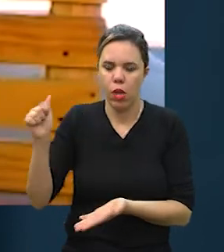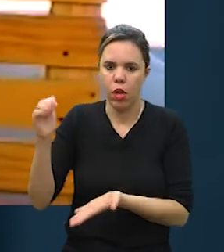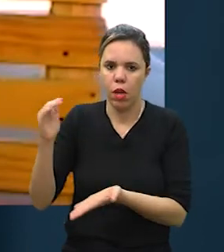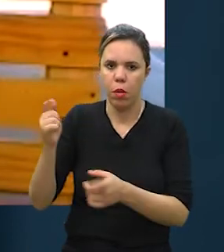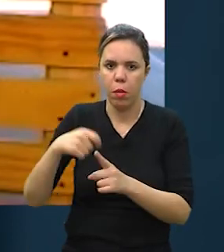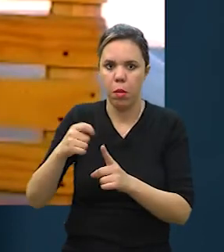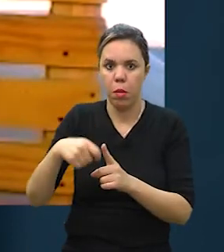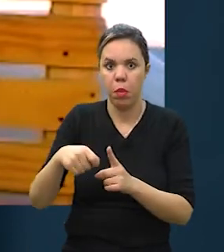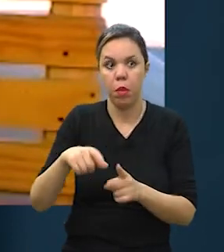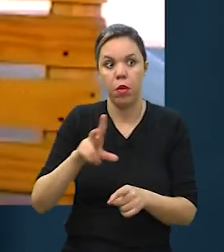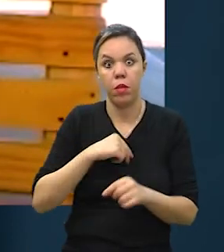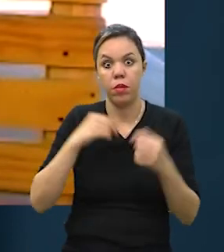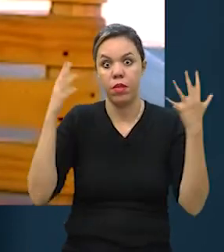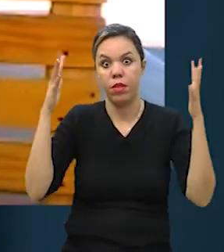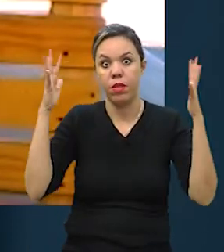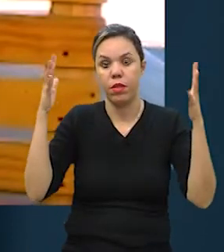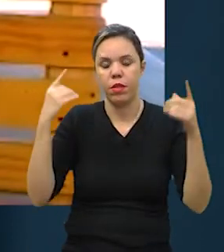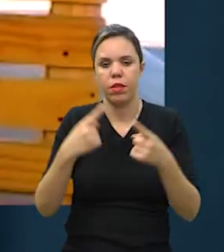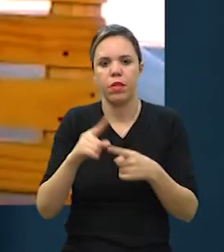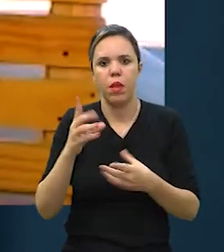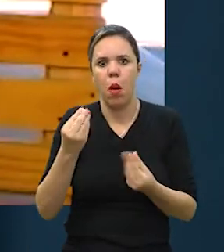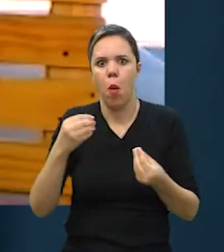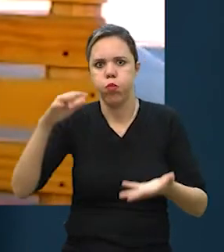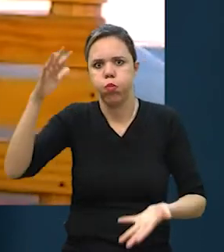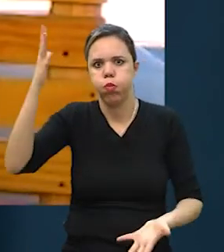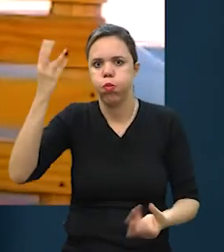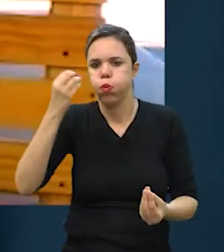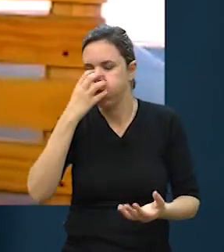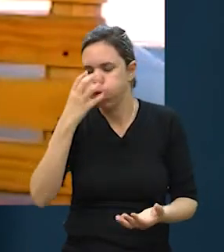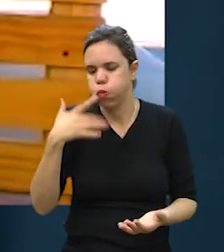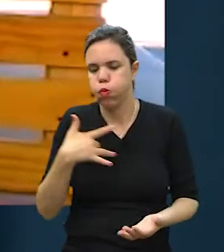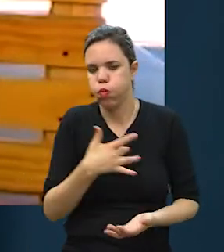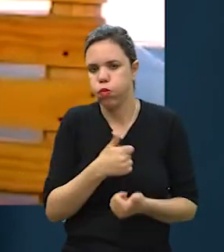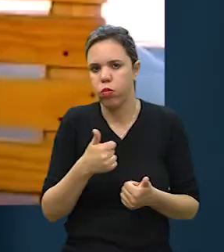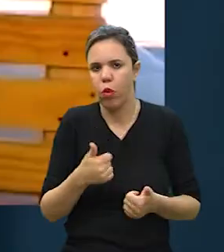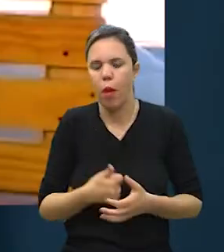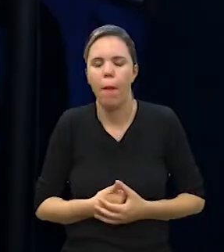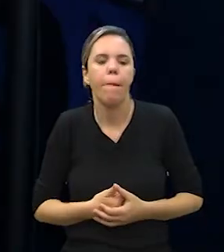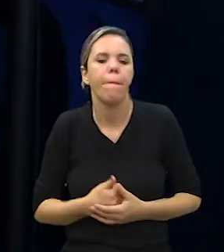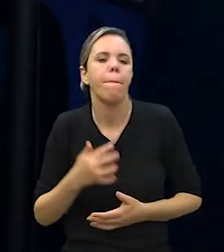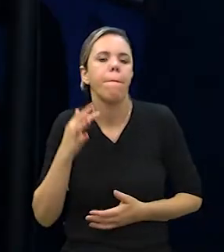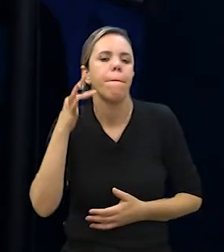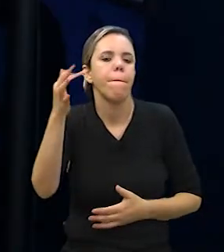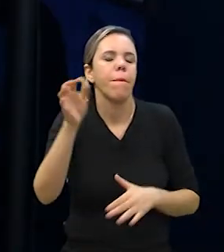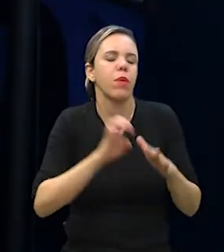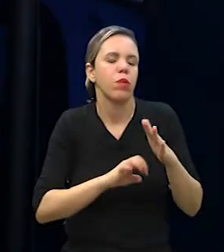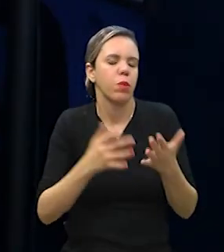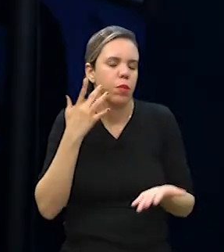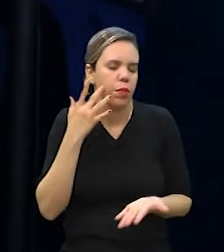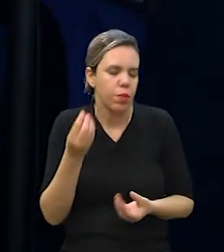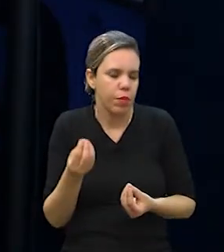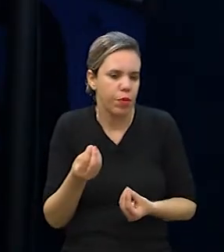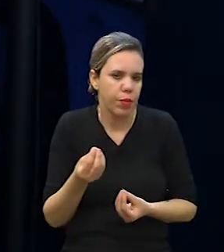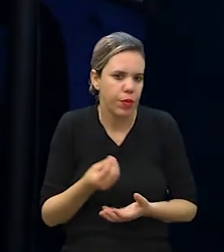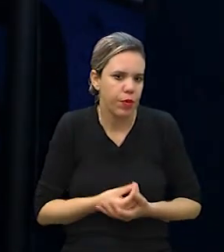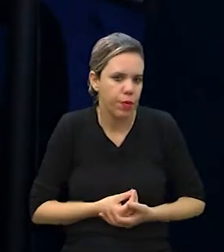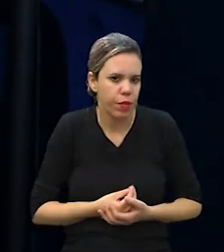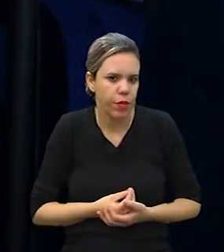comida mensal, a gente até comemorou, porque é muito cachorro saudável, né? E o futuro da empresa?